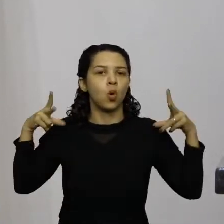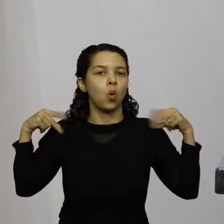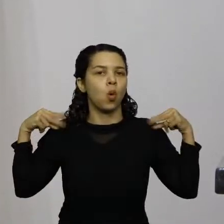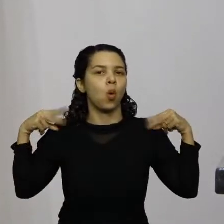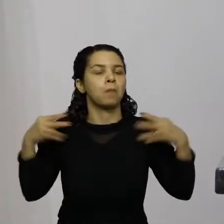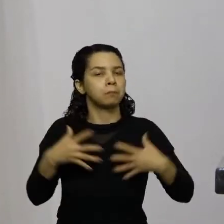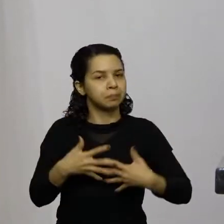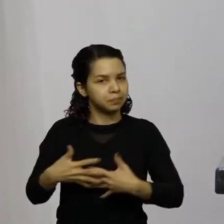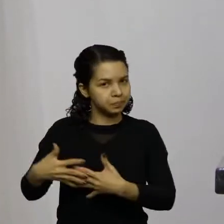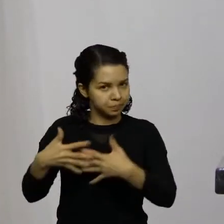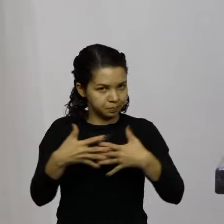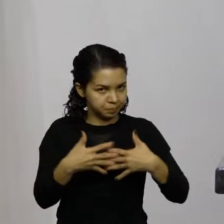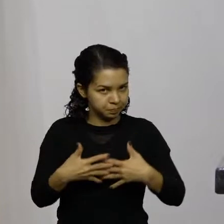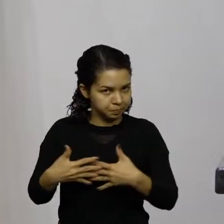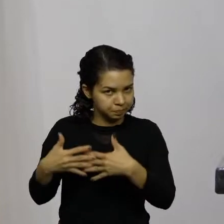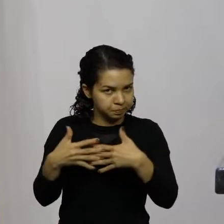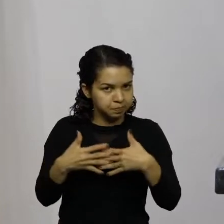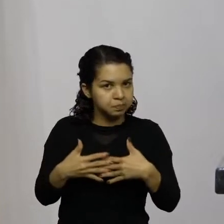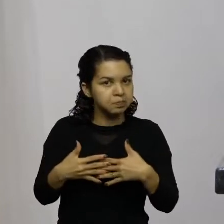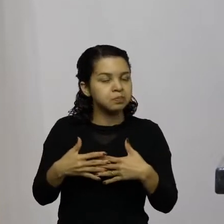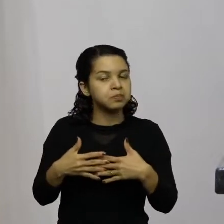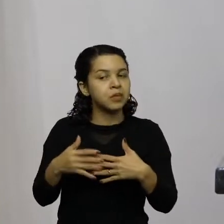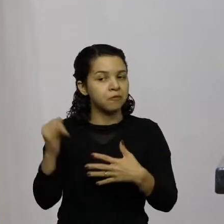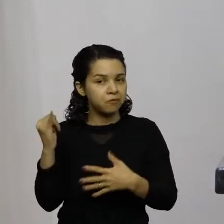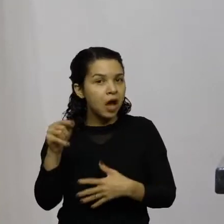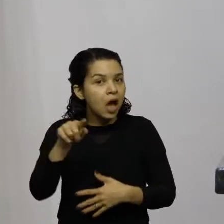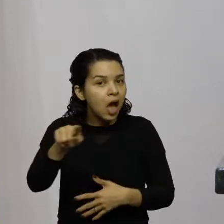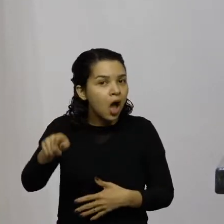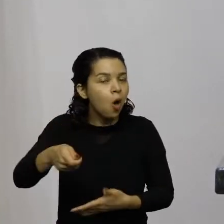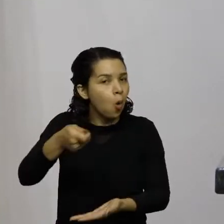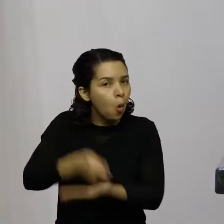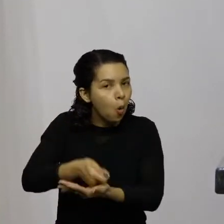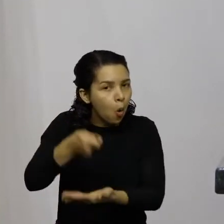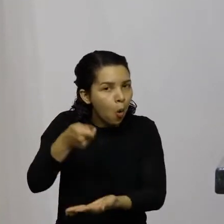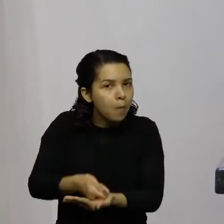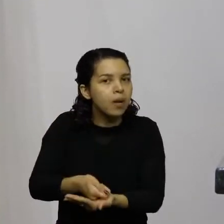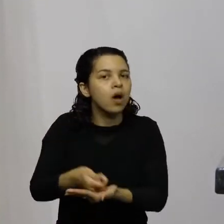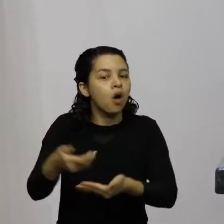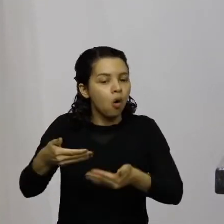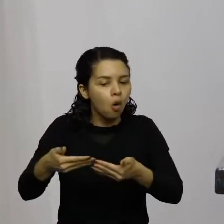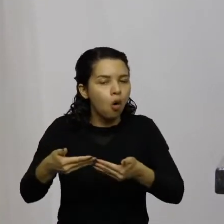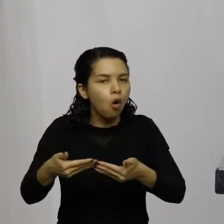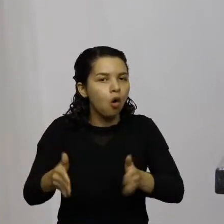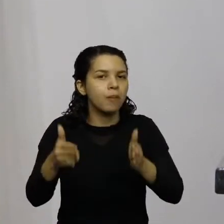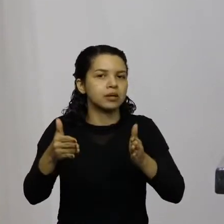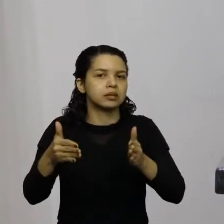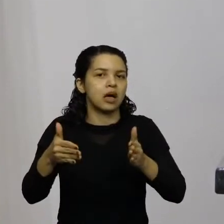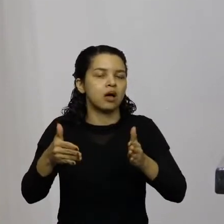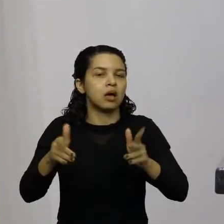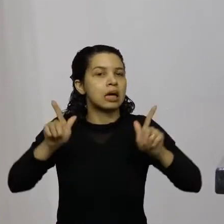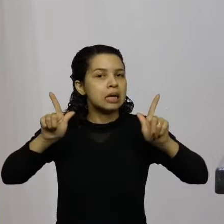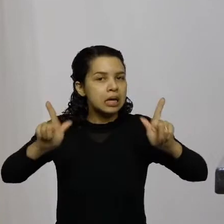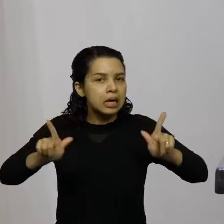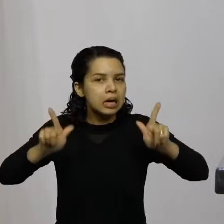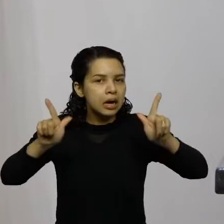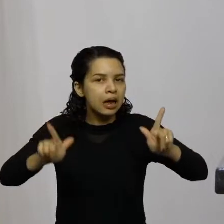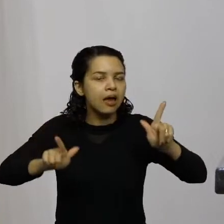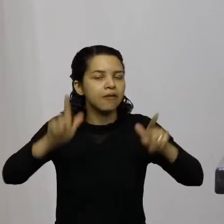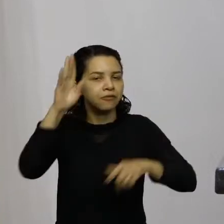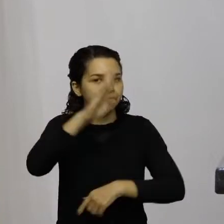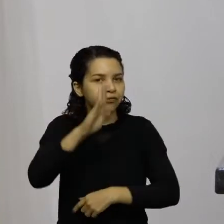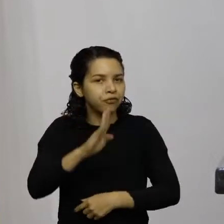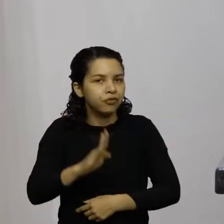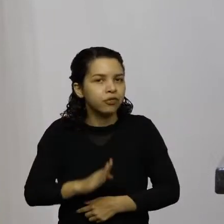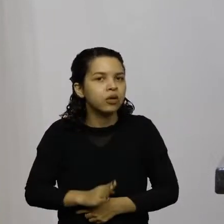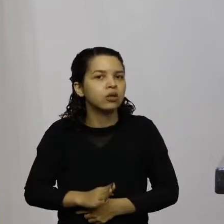eles sejam obrigados a começar uma greve nacional e esta retaliação da polícia